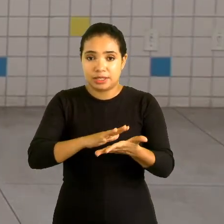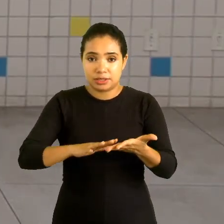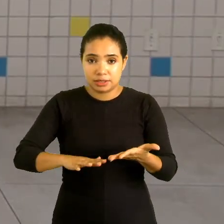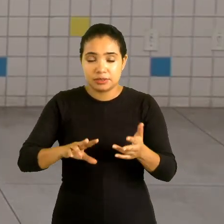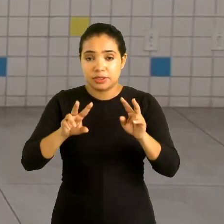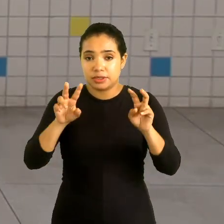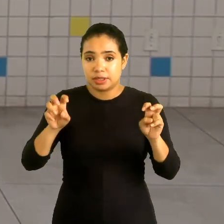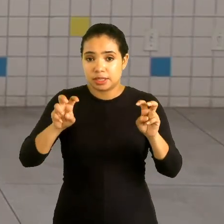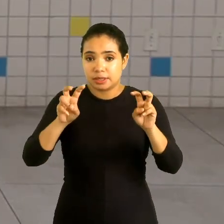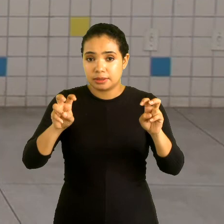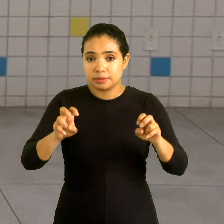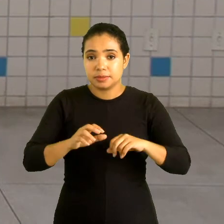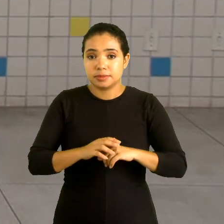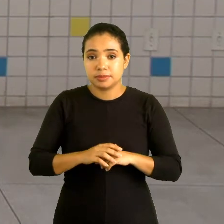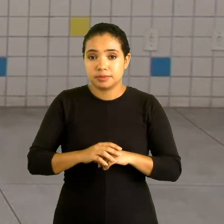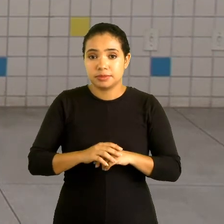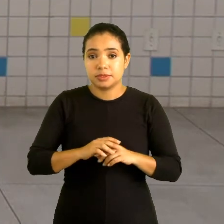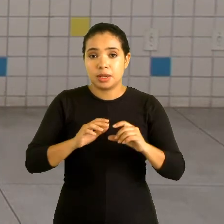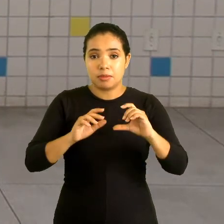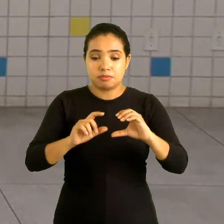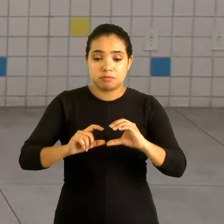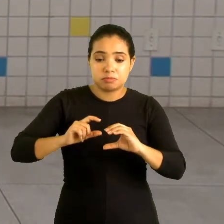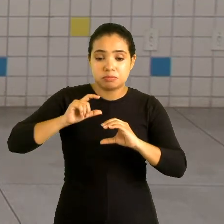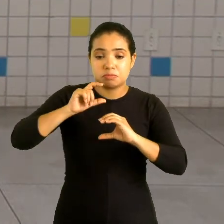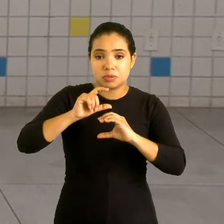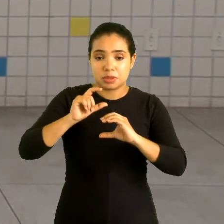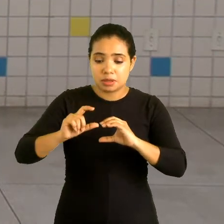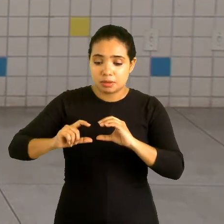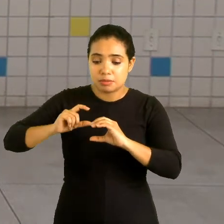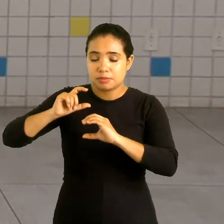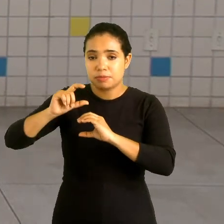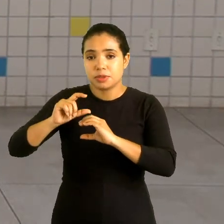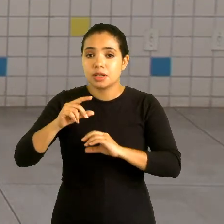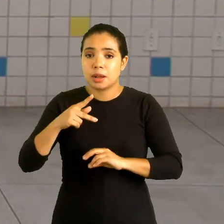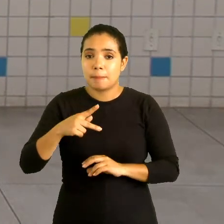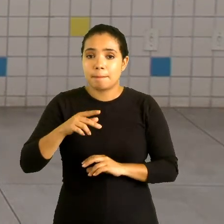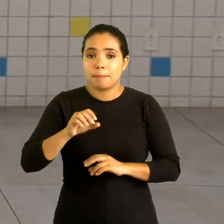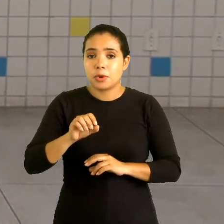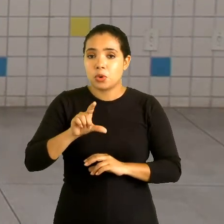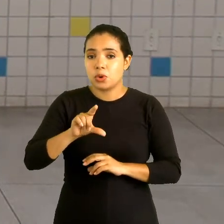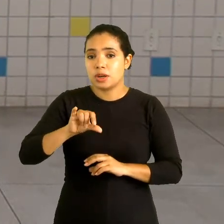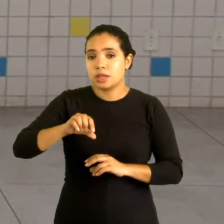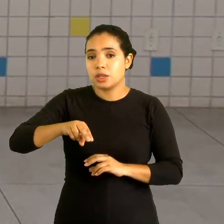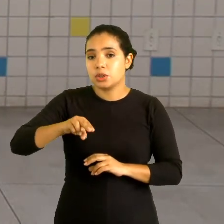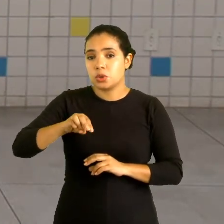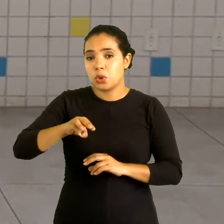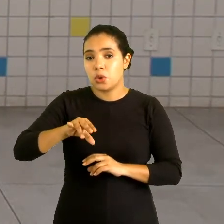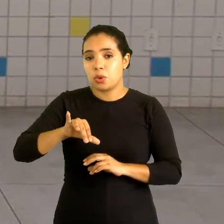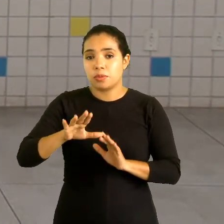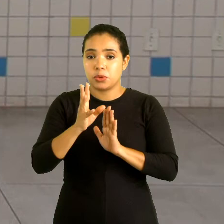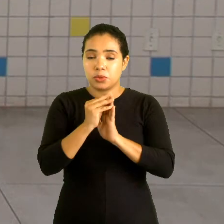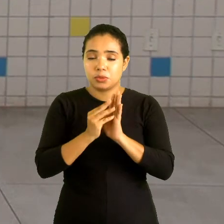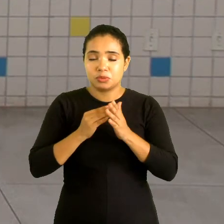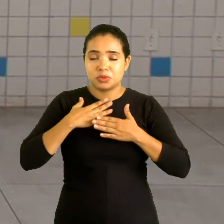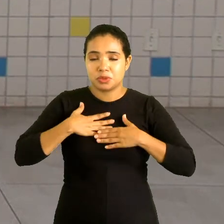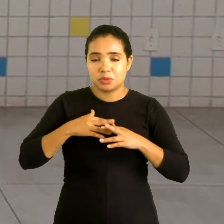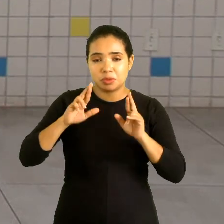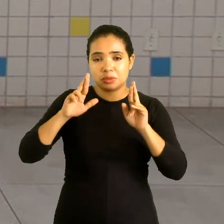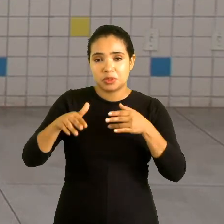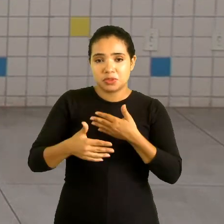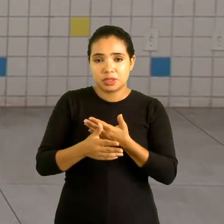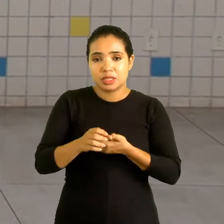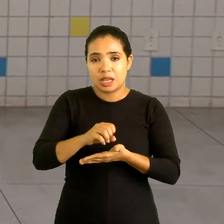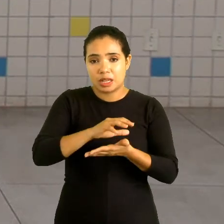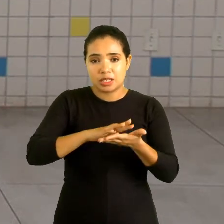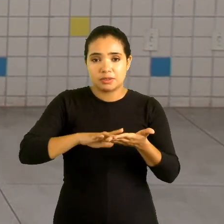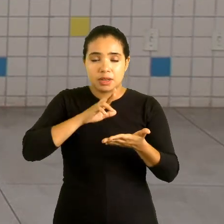falando sobre potenciação de polinômios. É um conteúdo tranquilíssimo. Eu espero que vocês continuem fazendo as